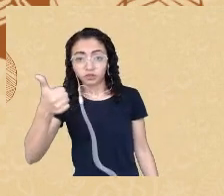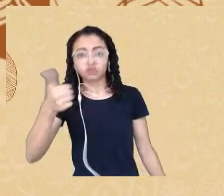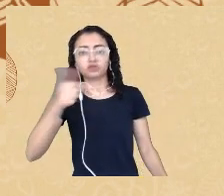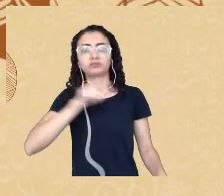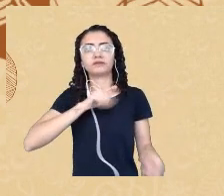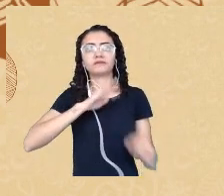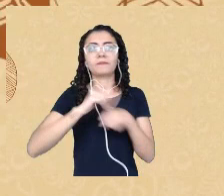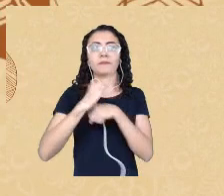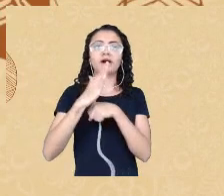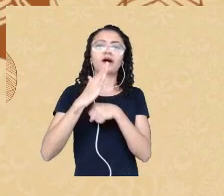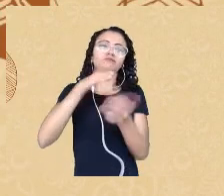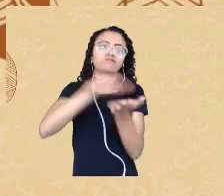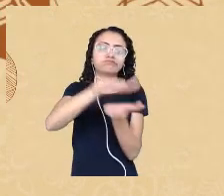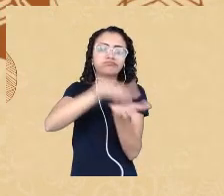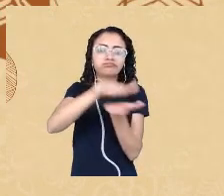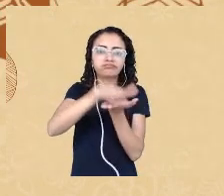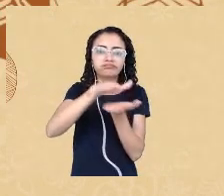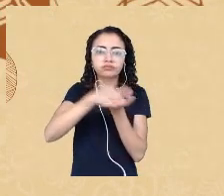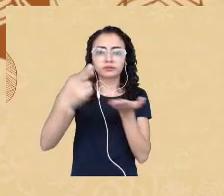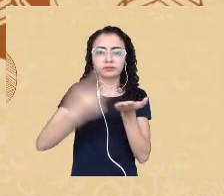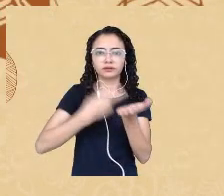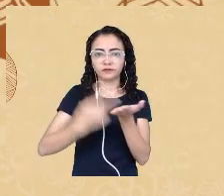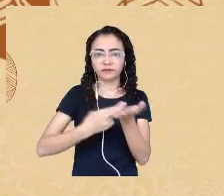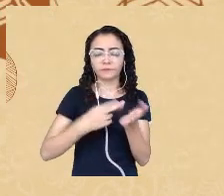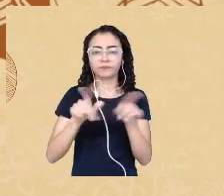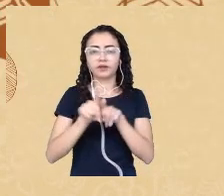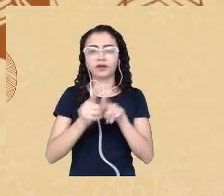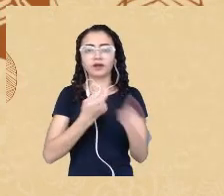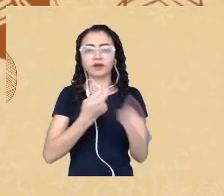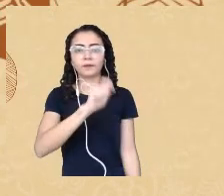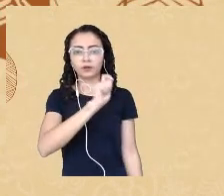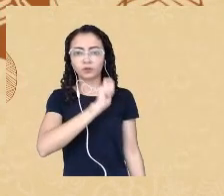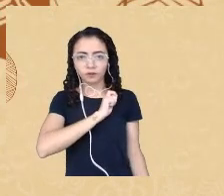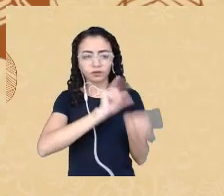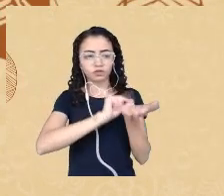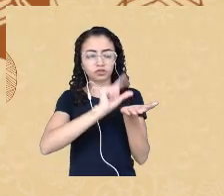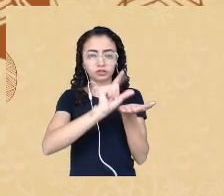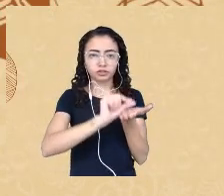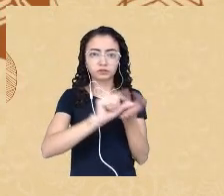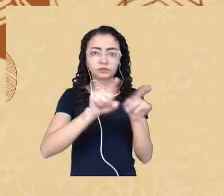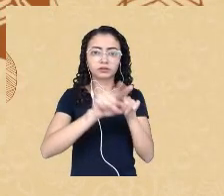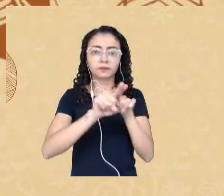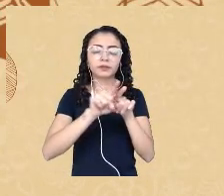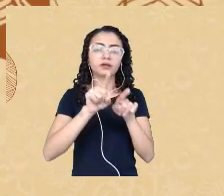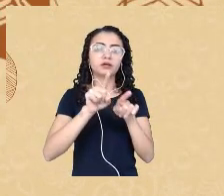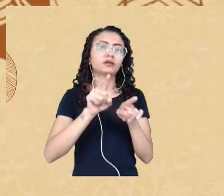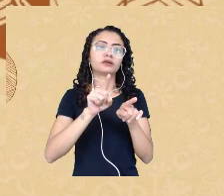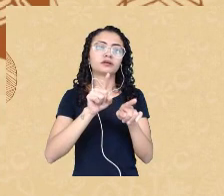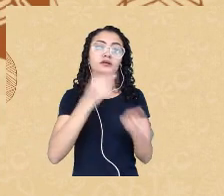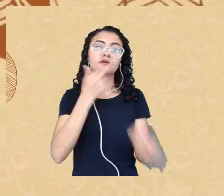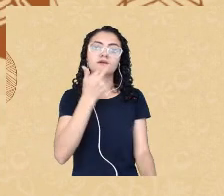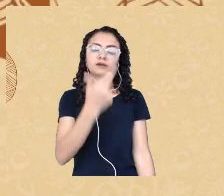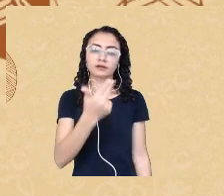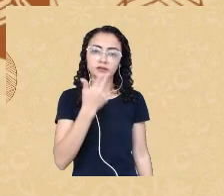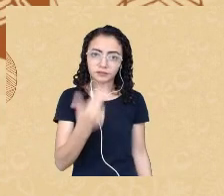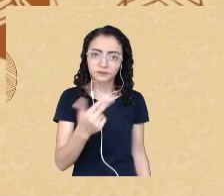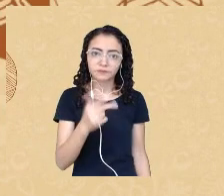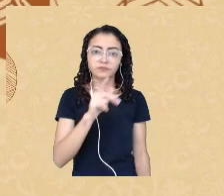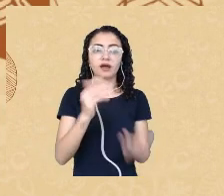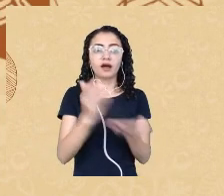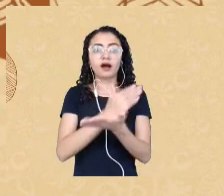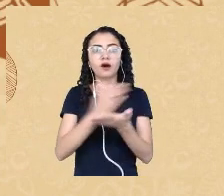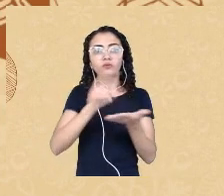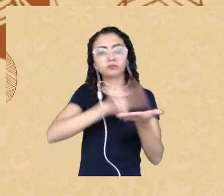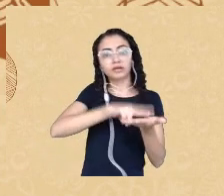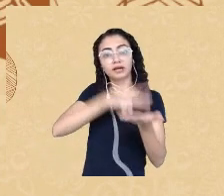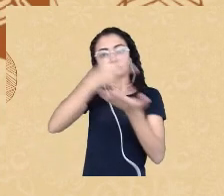e espanhol. Os artigos que não estavam em português, eles foram traduzidos para o nosso idioma e incluídos,